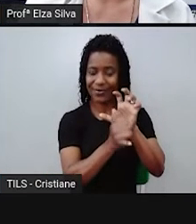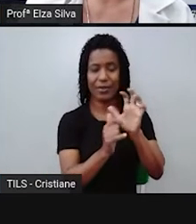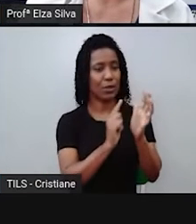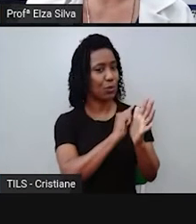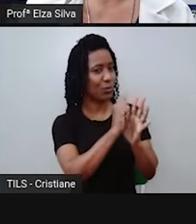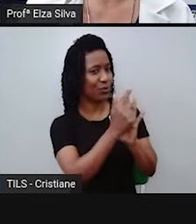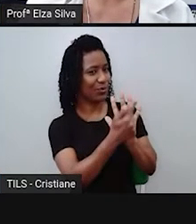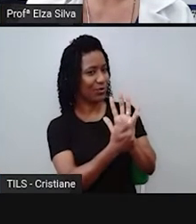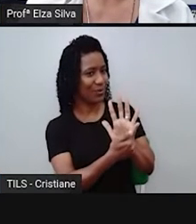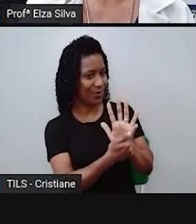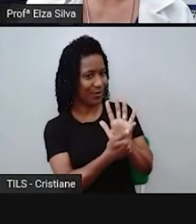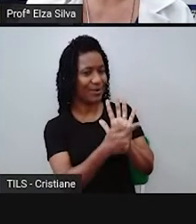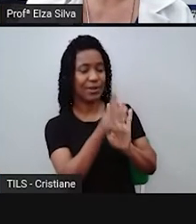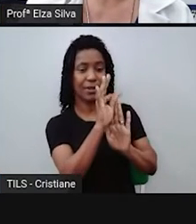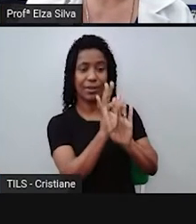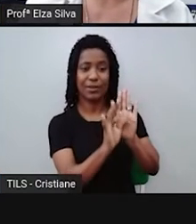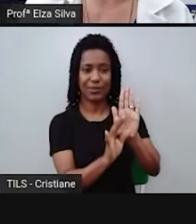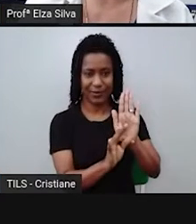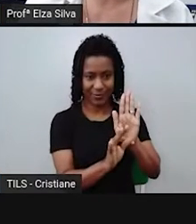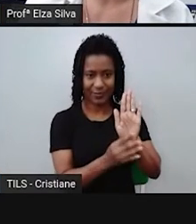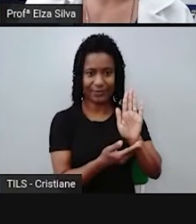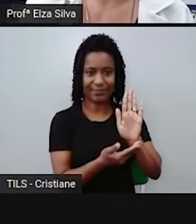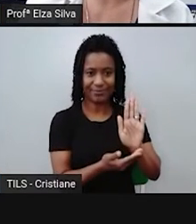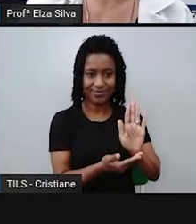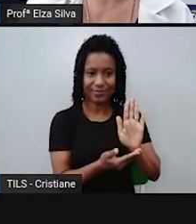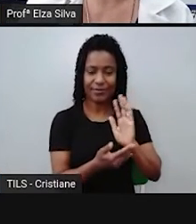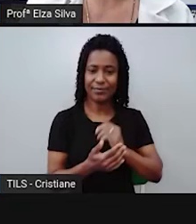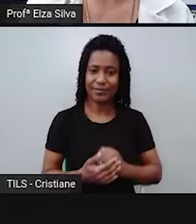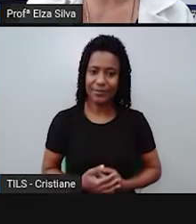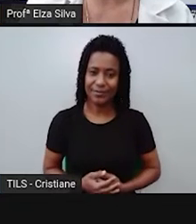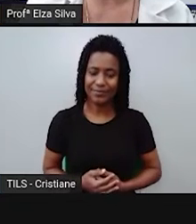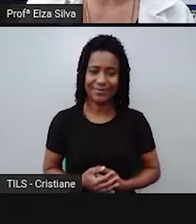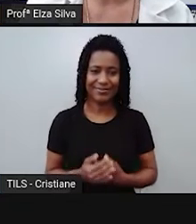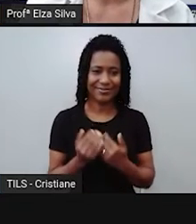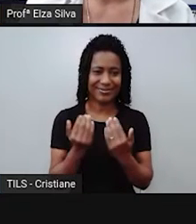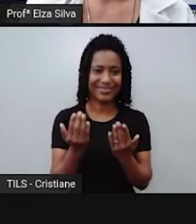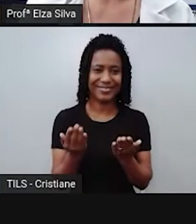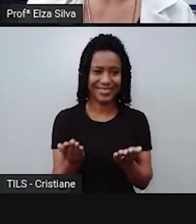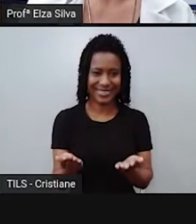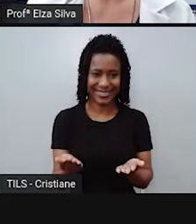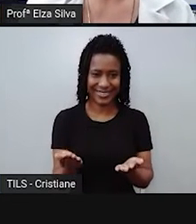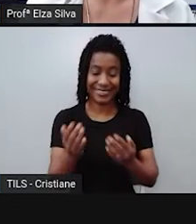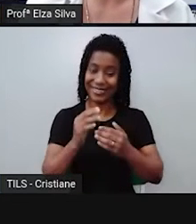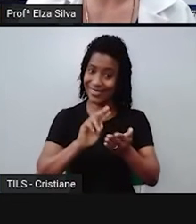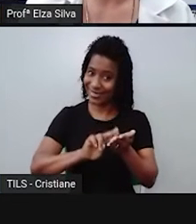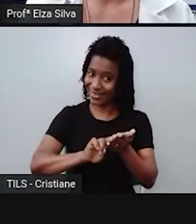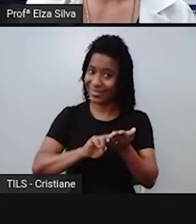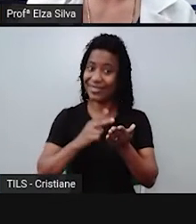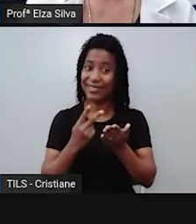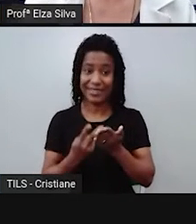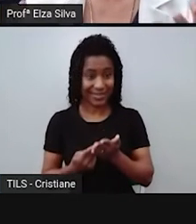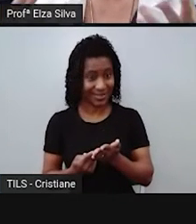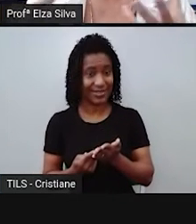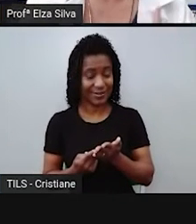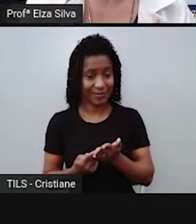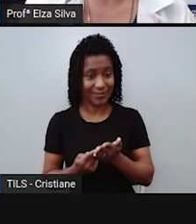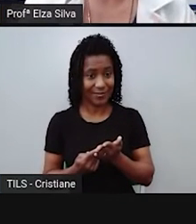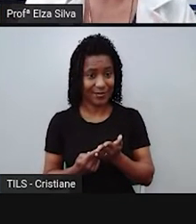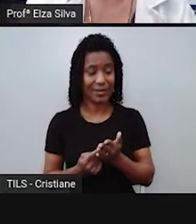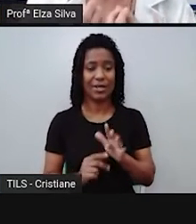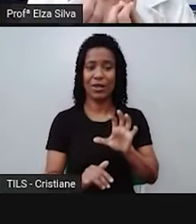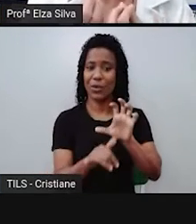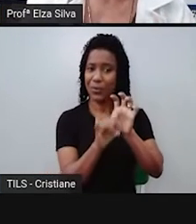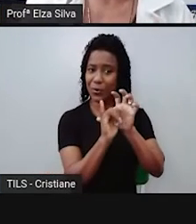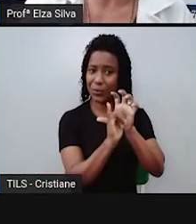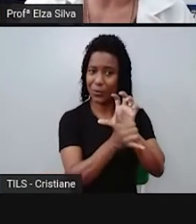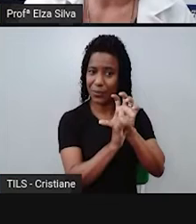usually with animal characters that teaches a lesson. Então, fábula é uma história curta,